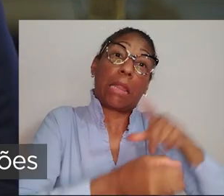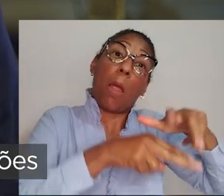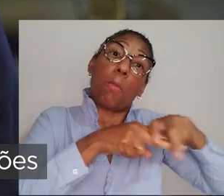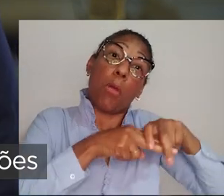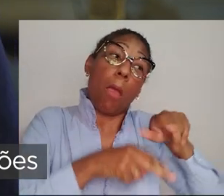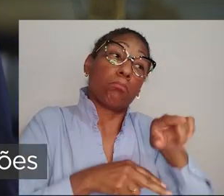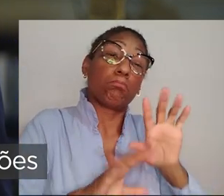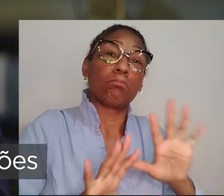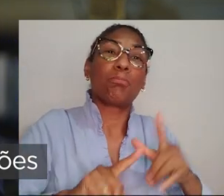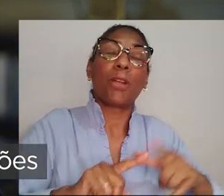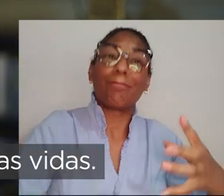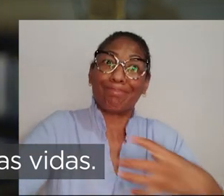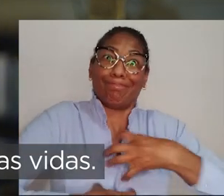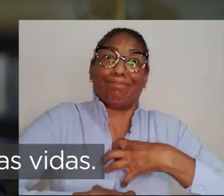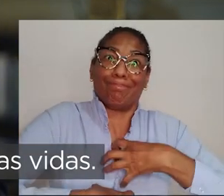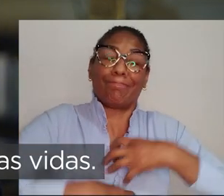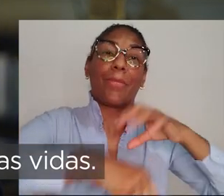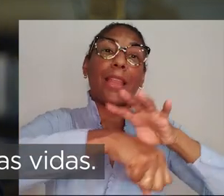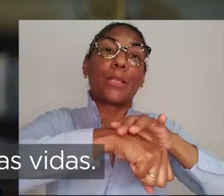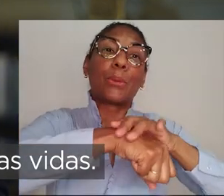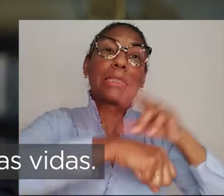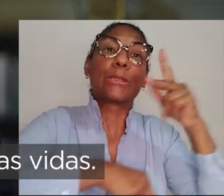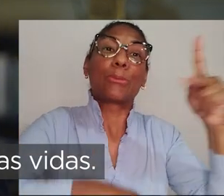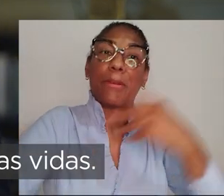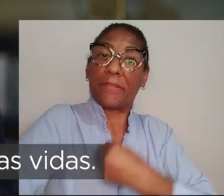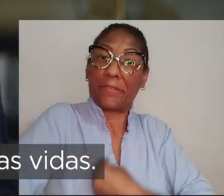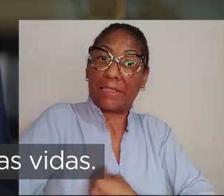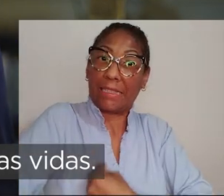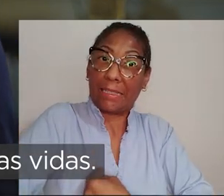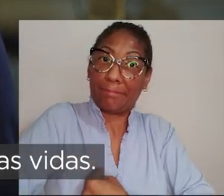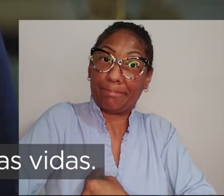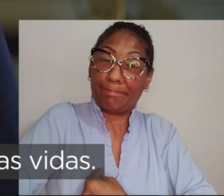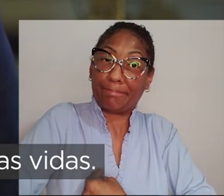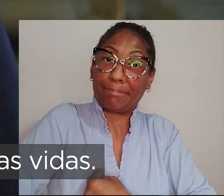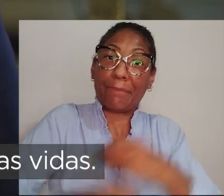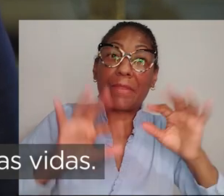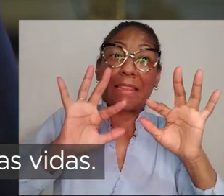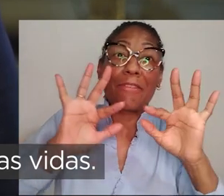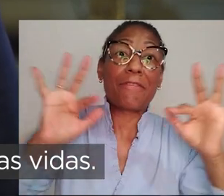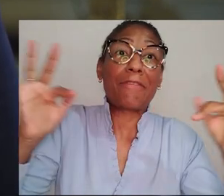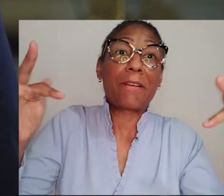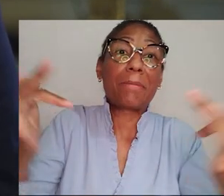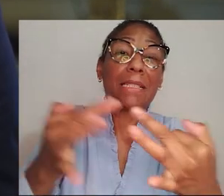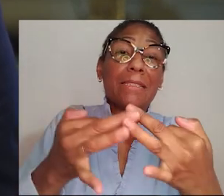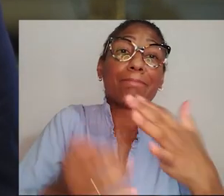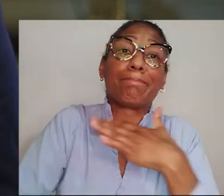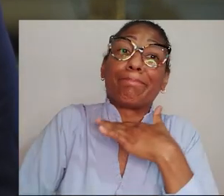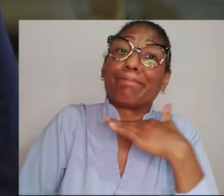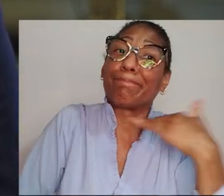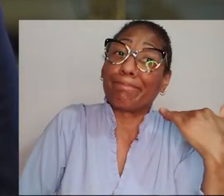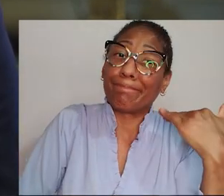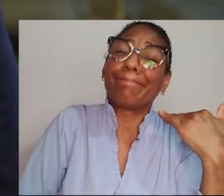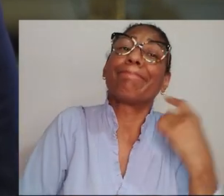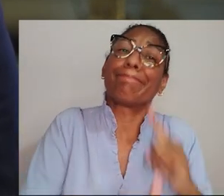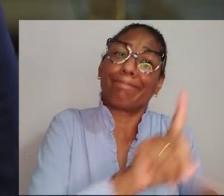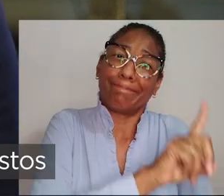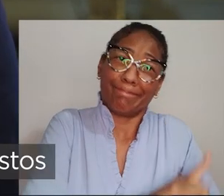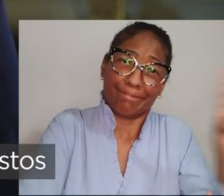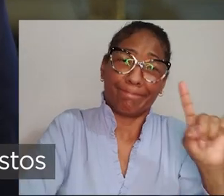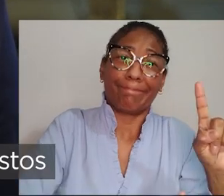e têm as suas razões, em função do impacto que a doença tem nas suas vidas. Há famílias em luto.